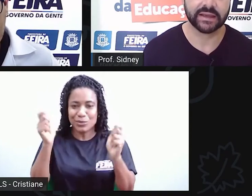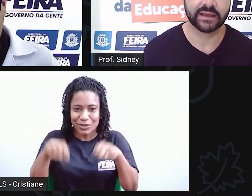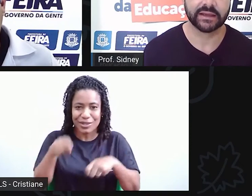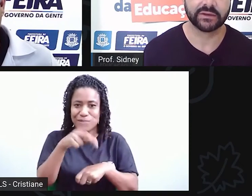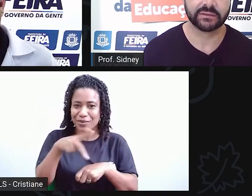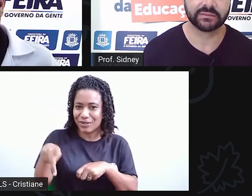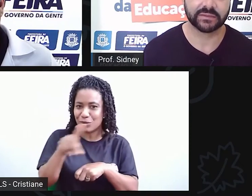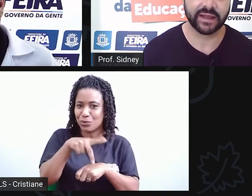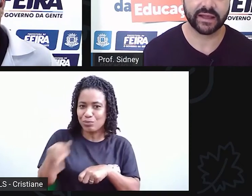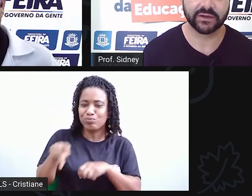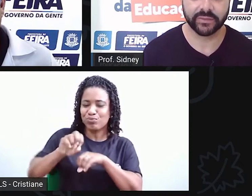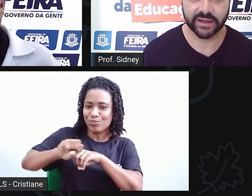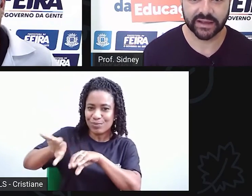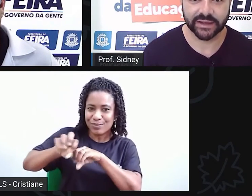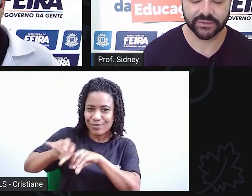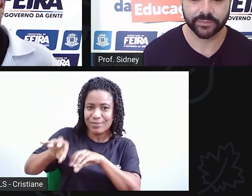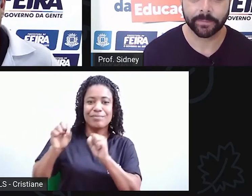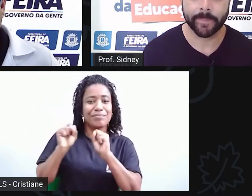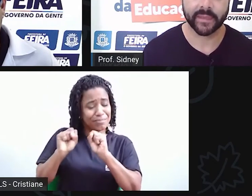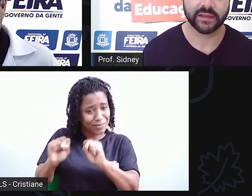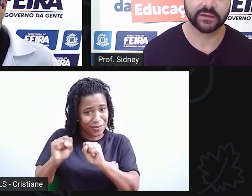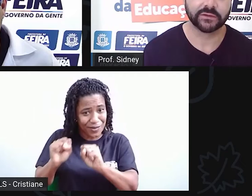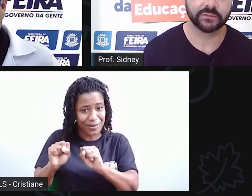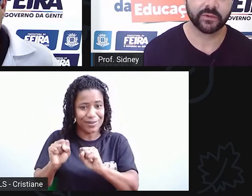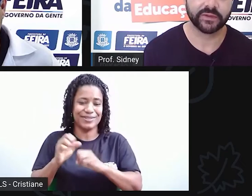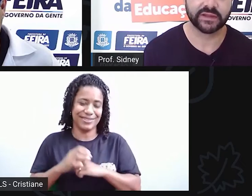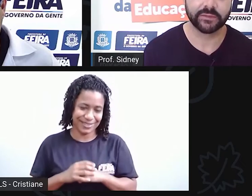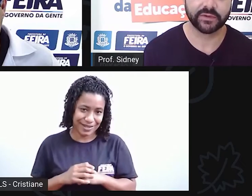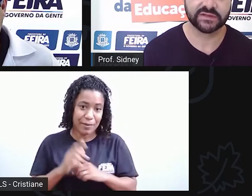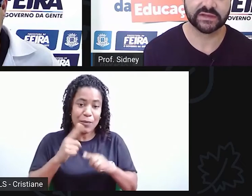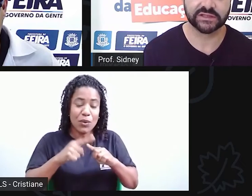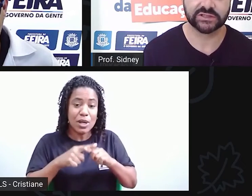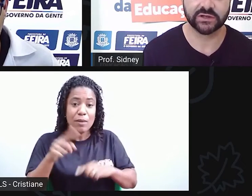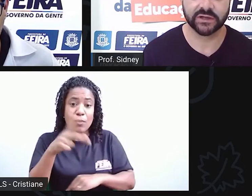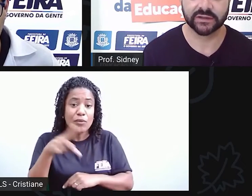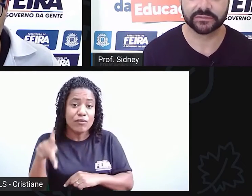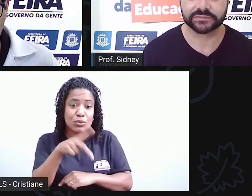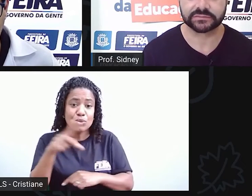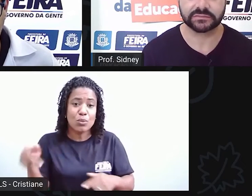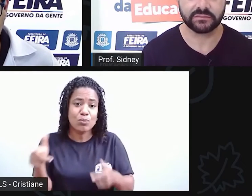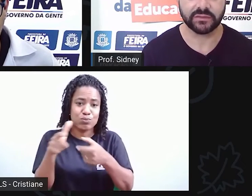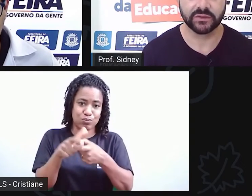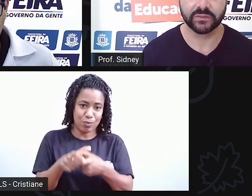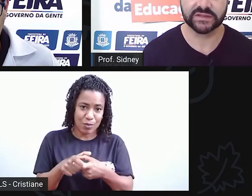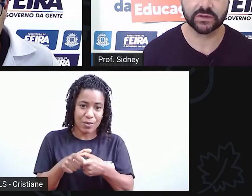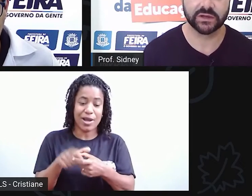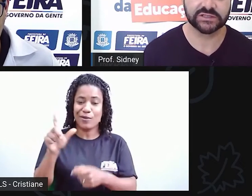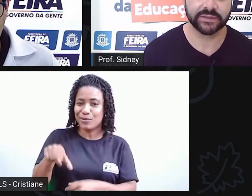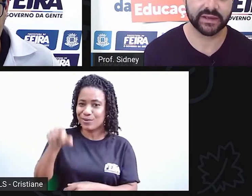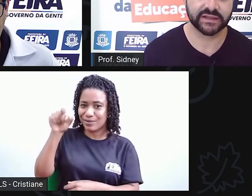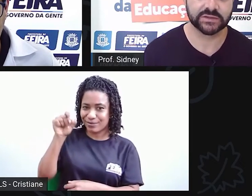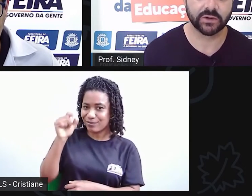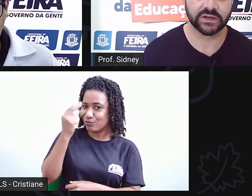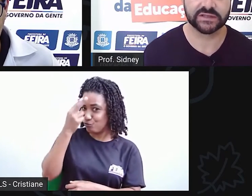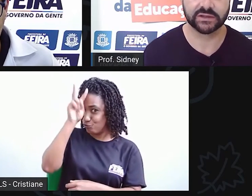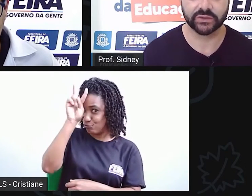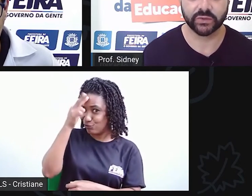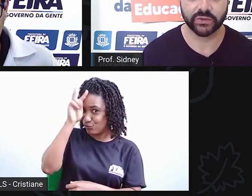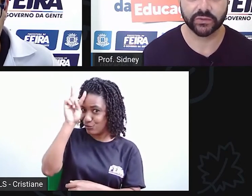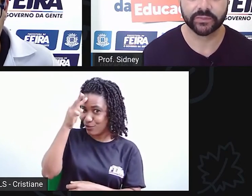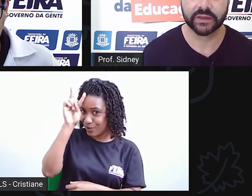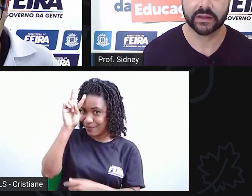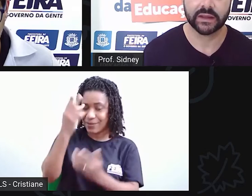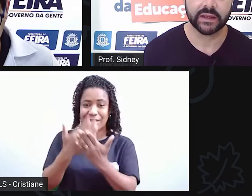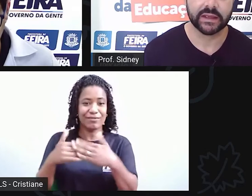da área no mercado. E eu optei por ensinar história numa escola chamada Escola Santo